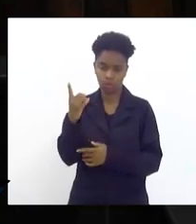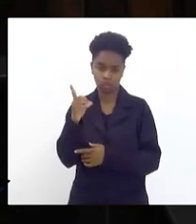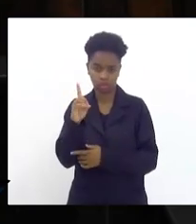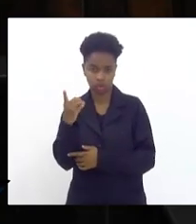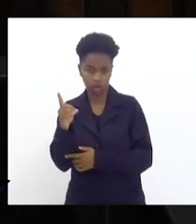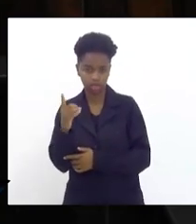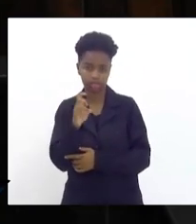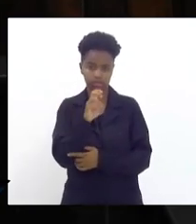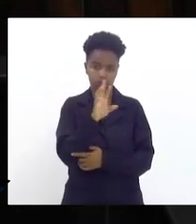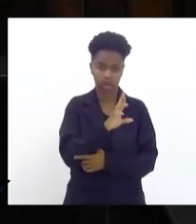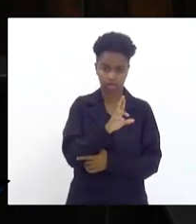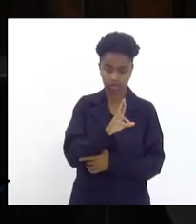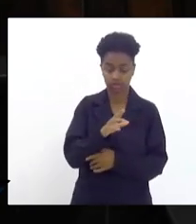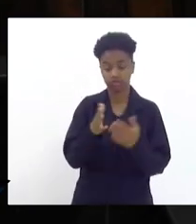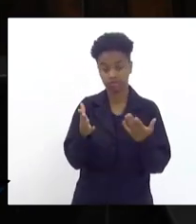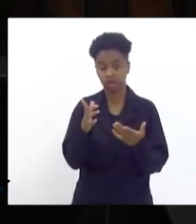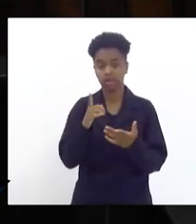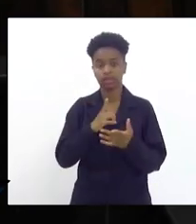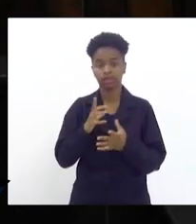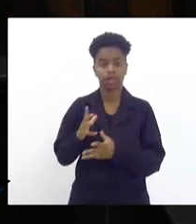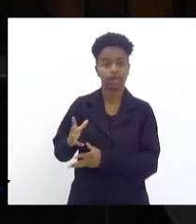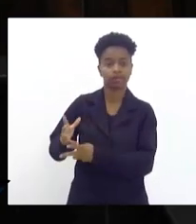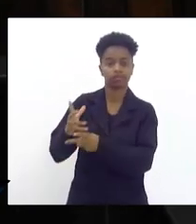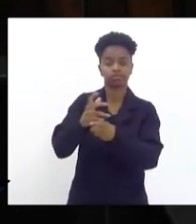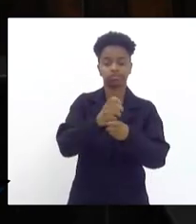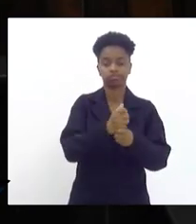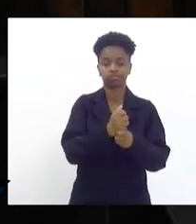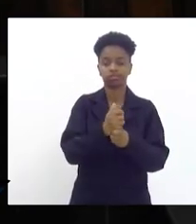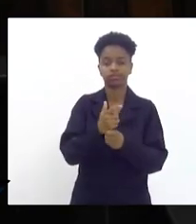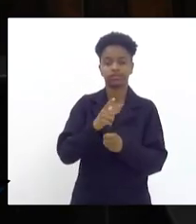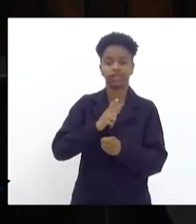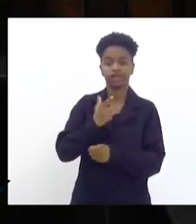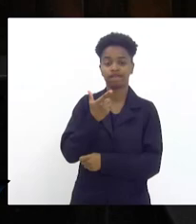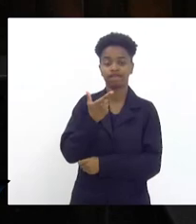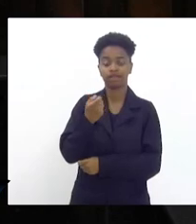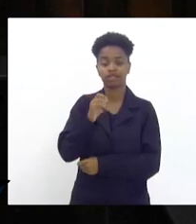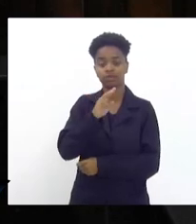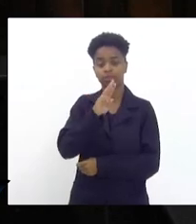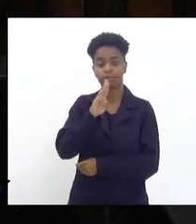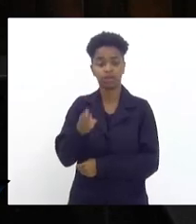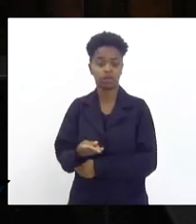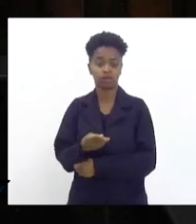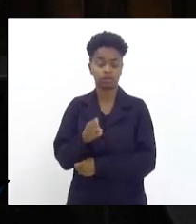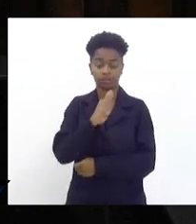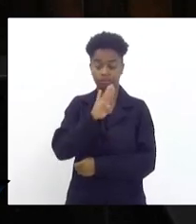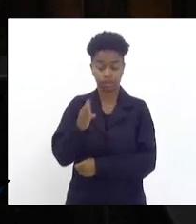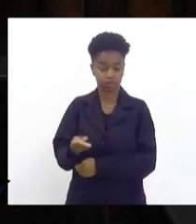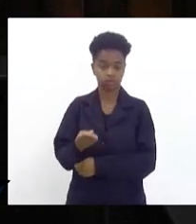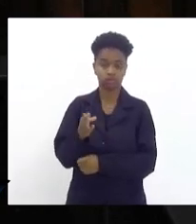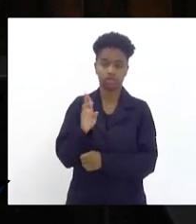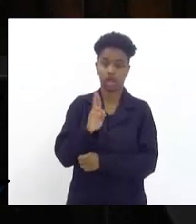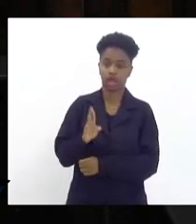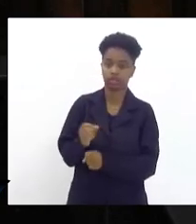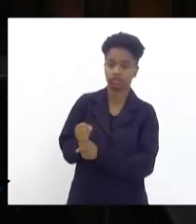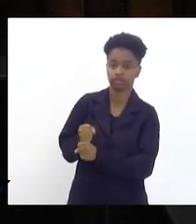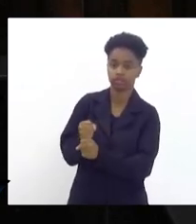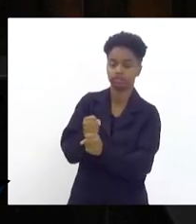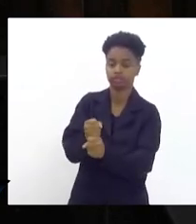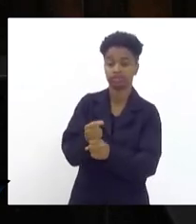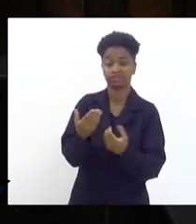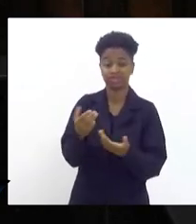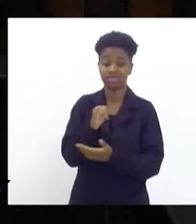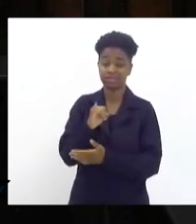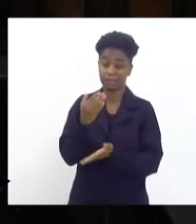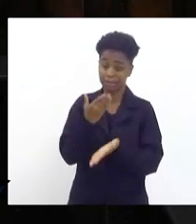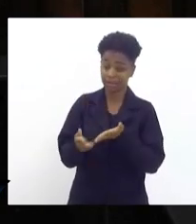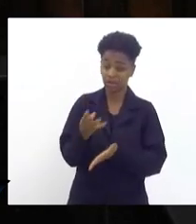a está falando de uma arrecadação superior a 20 bilhões de reais por ano. Perder 40%